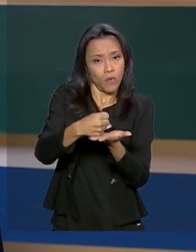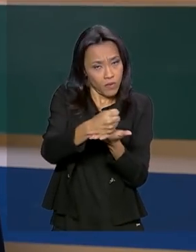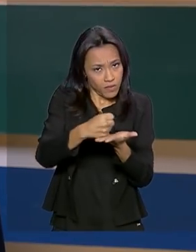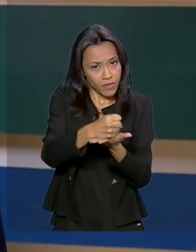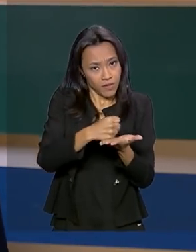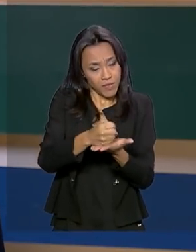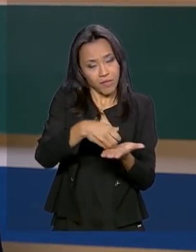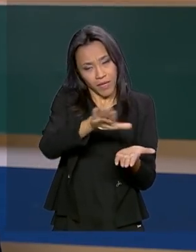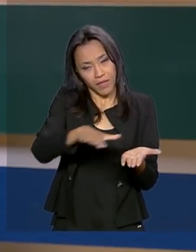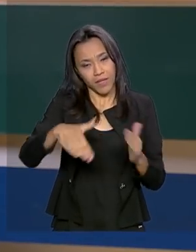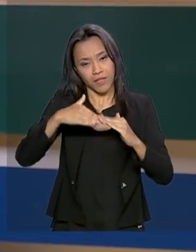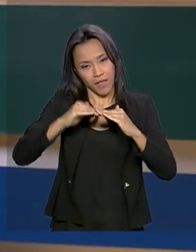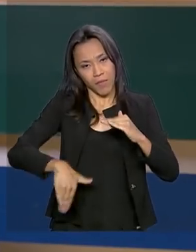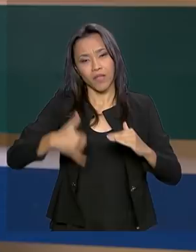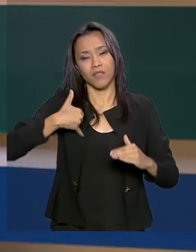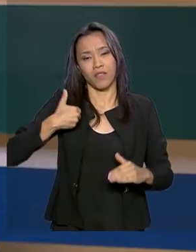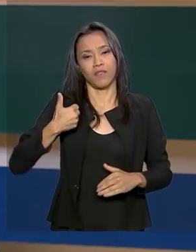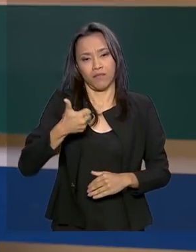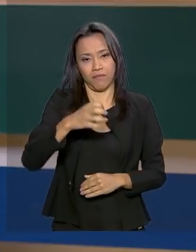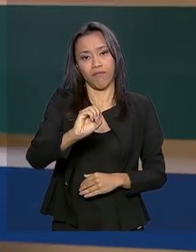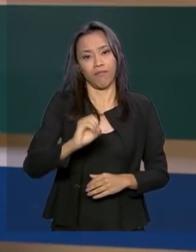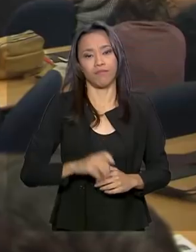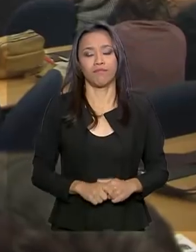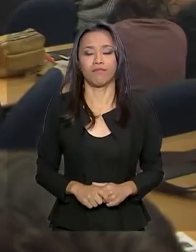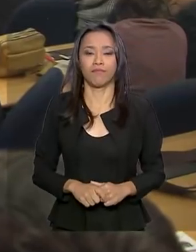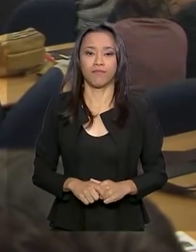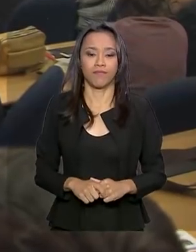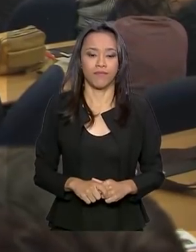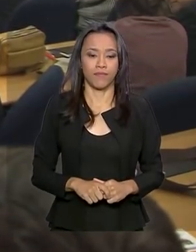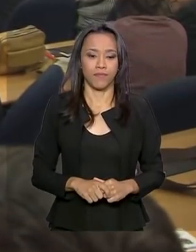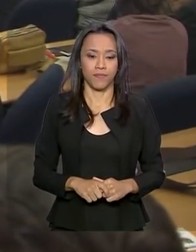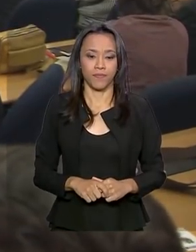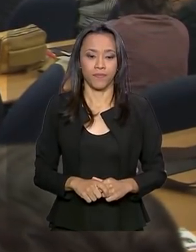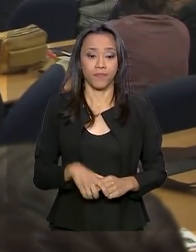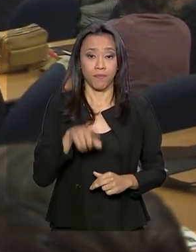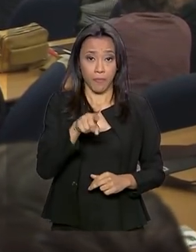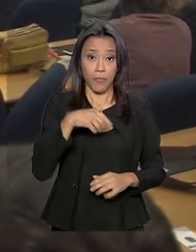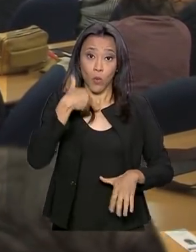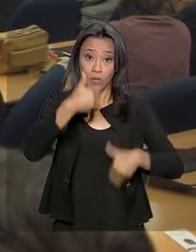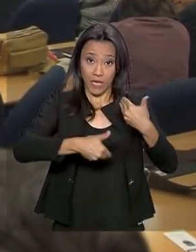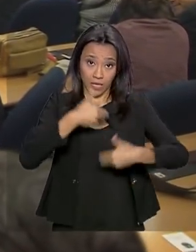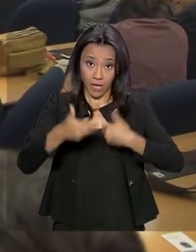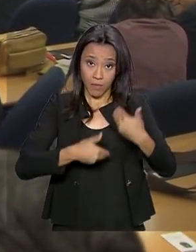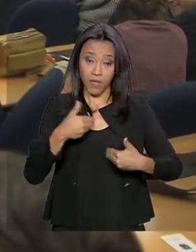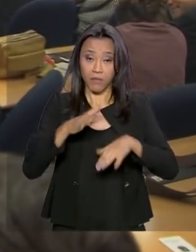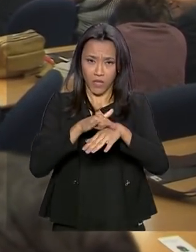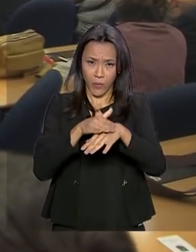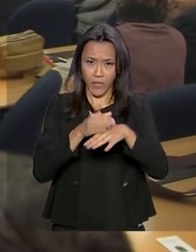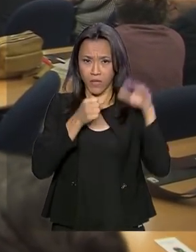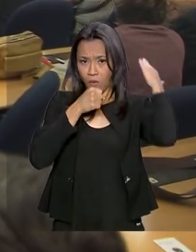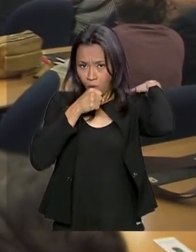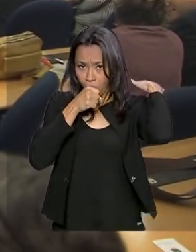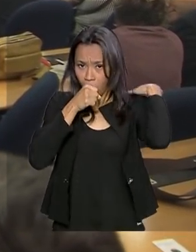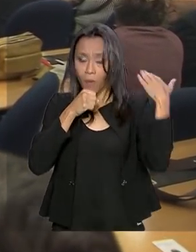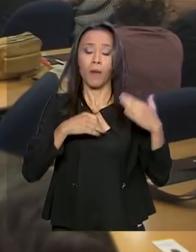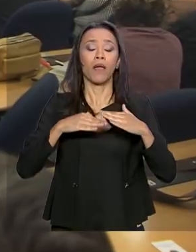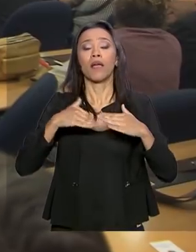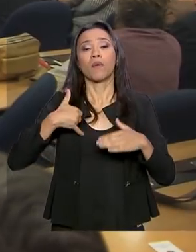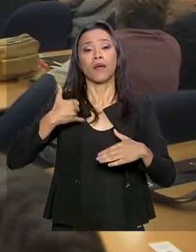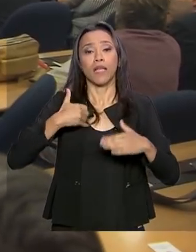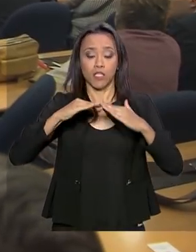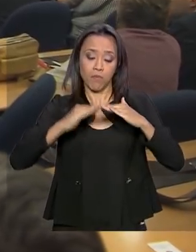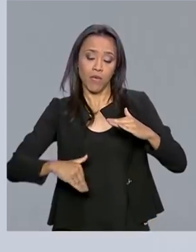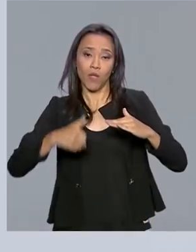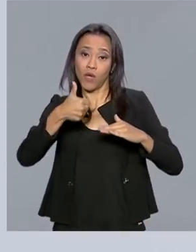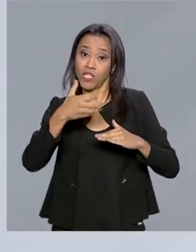para crianças com menos de 10 anos. O tratamento para a tuberculose para crianças menores de 10 anos